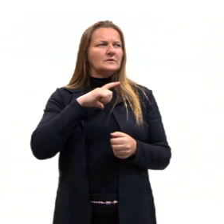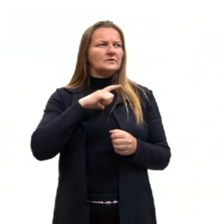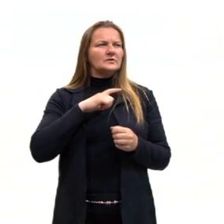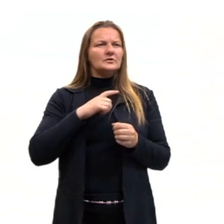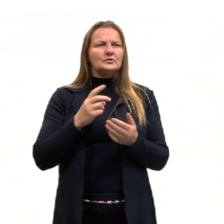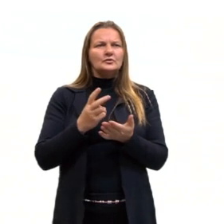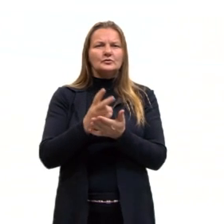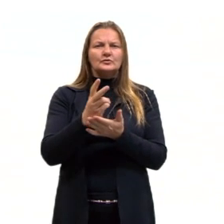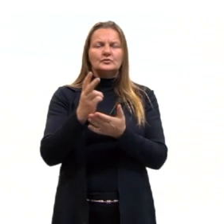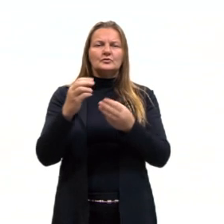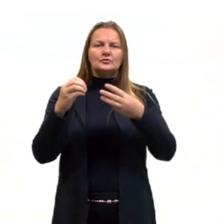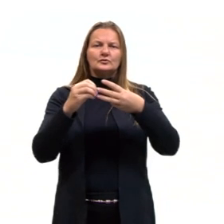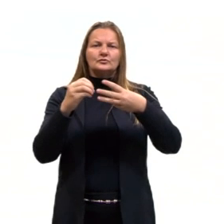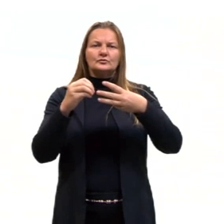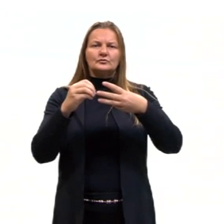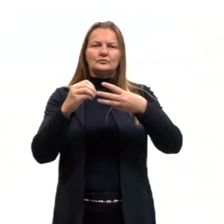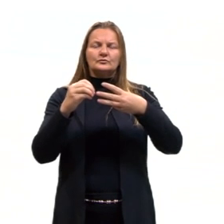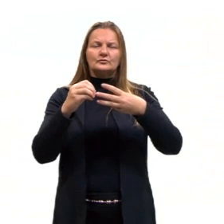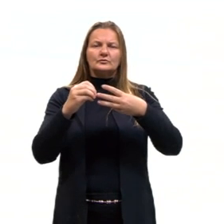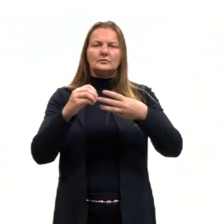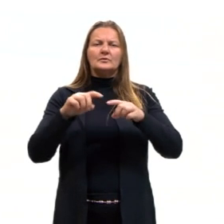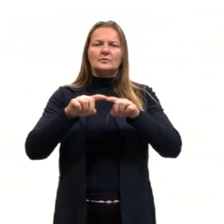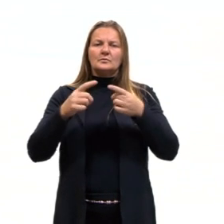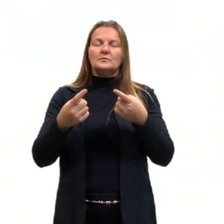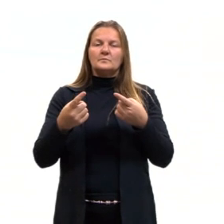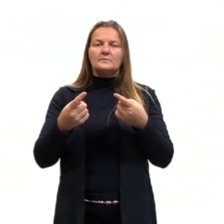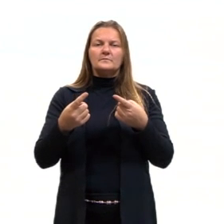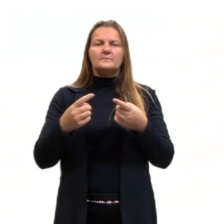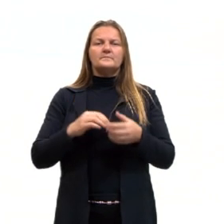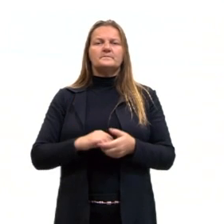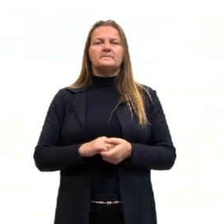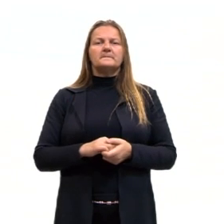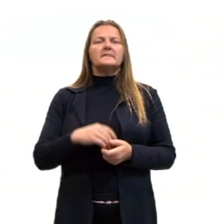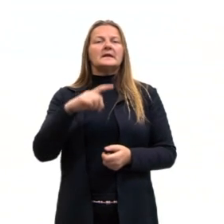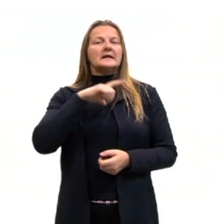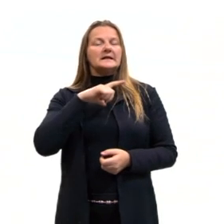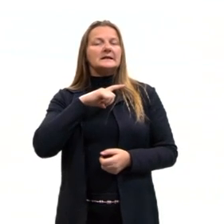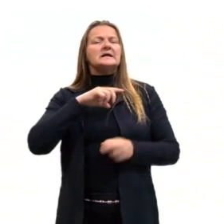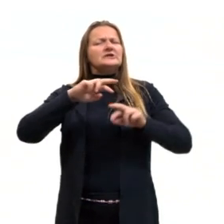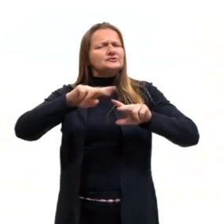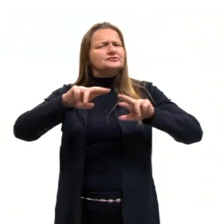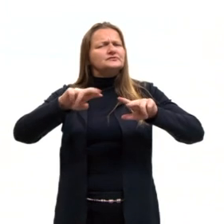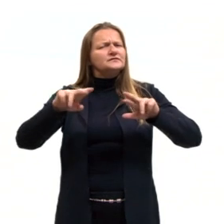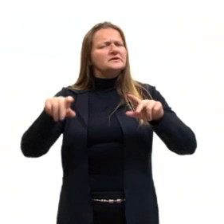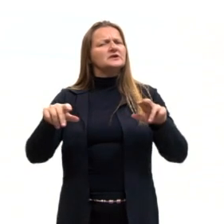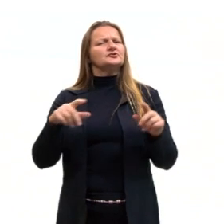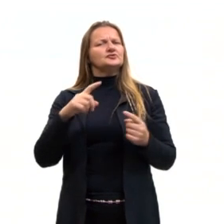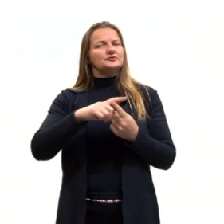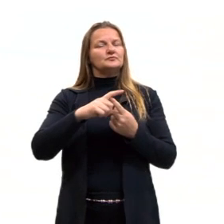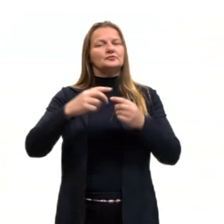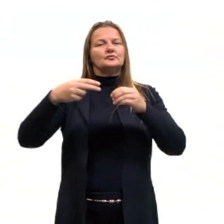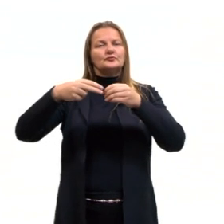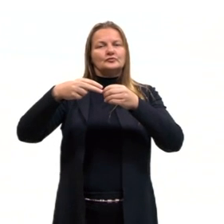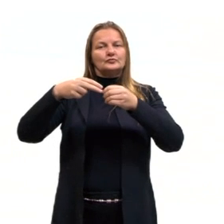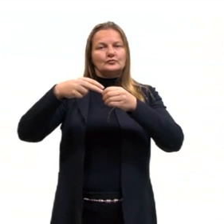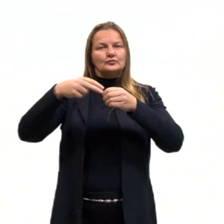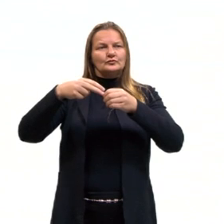celulares, as atividades que a célula executa. E existem diferentes formas de núcleo.